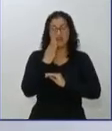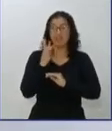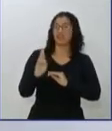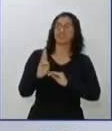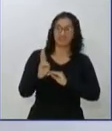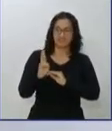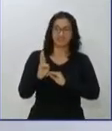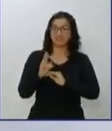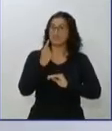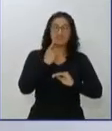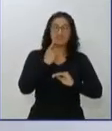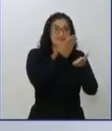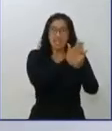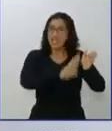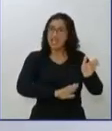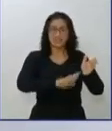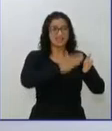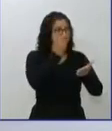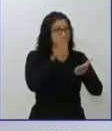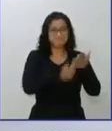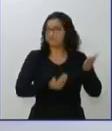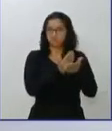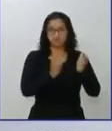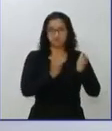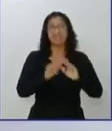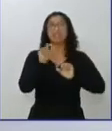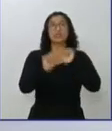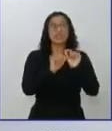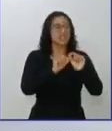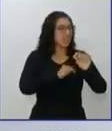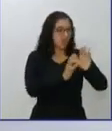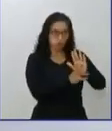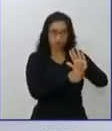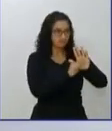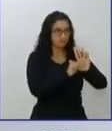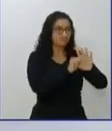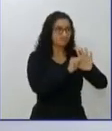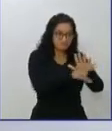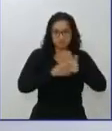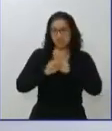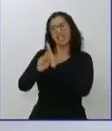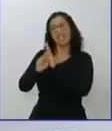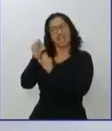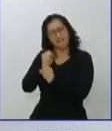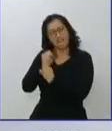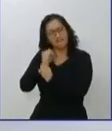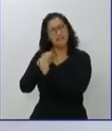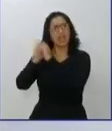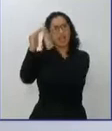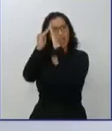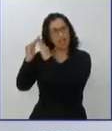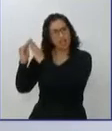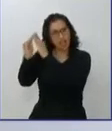bilhão de reais por ano no Mato Grosso do Sul. E com esse dinheiro vamos fazer o quê? Construir moradias, reformar escolas, trazer